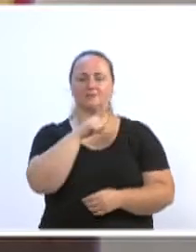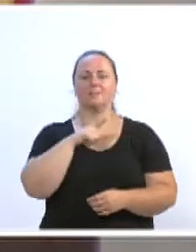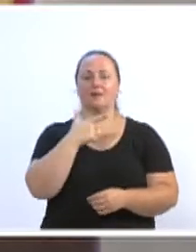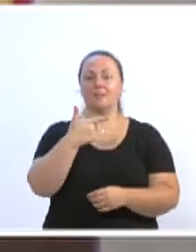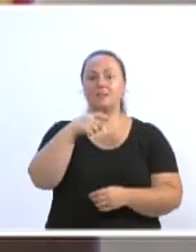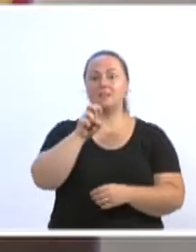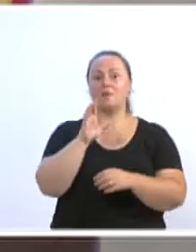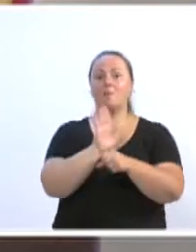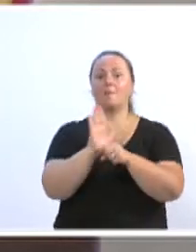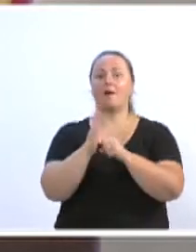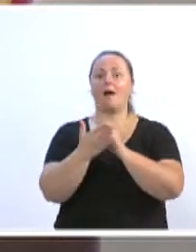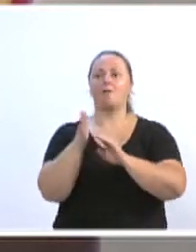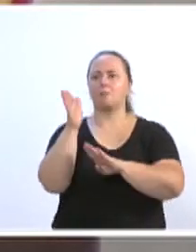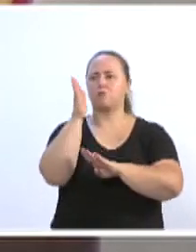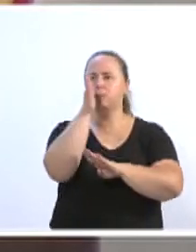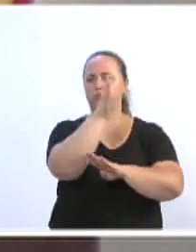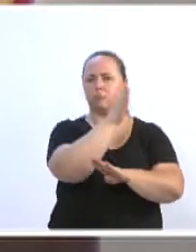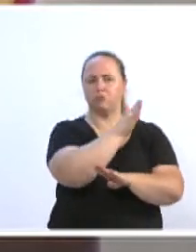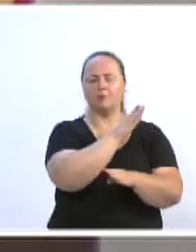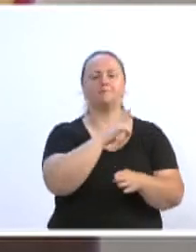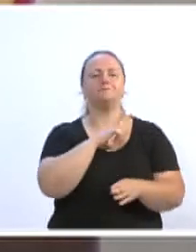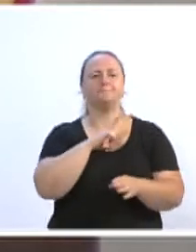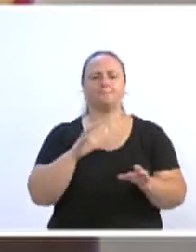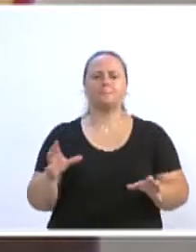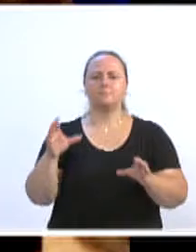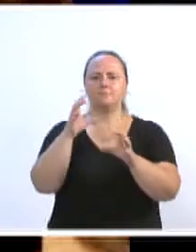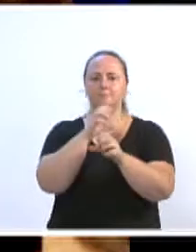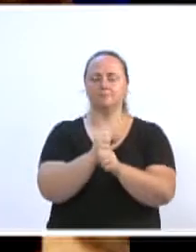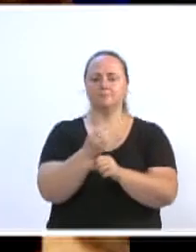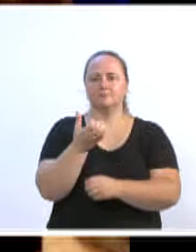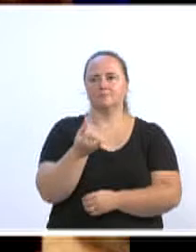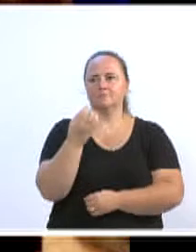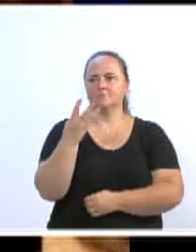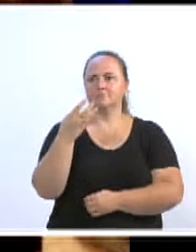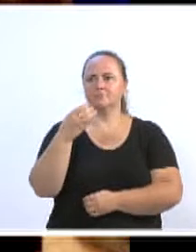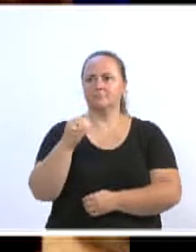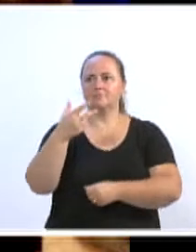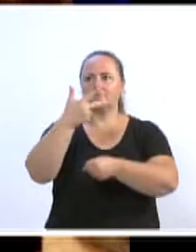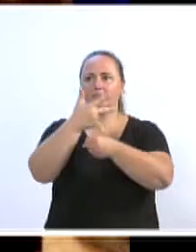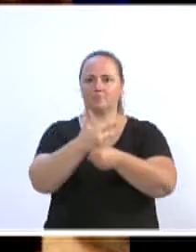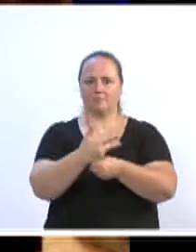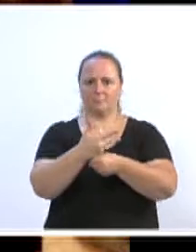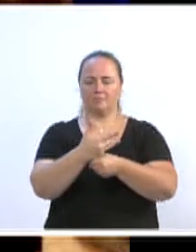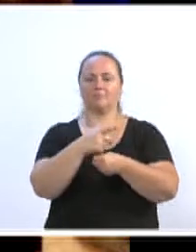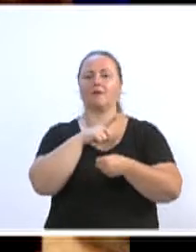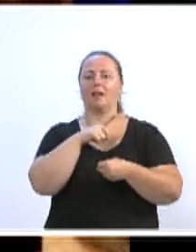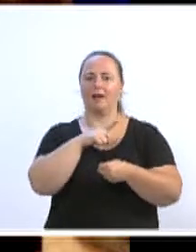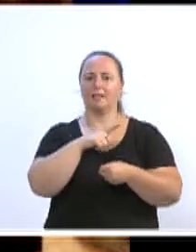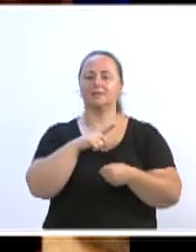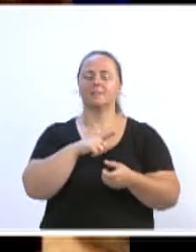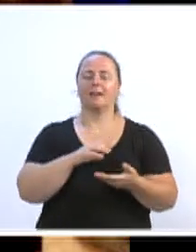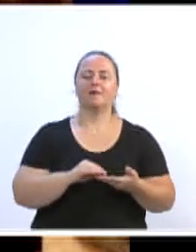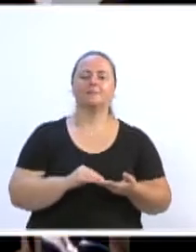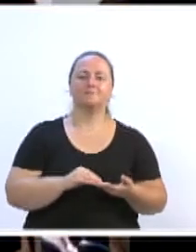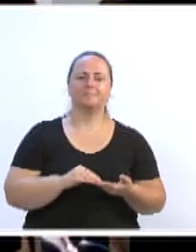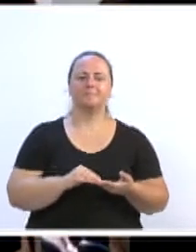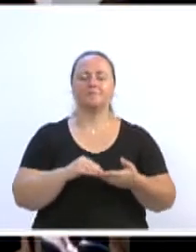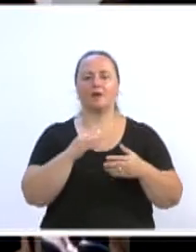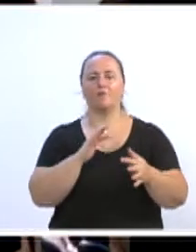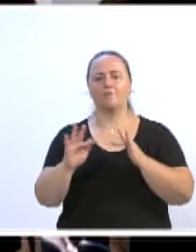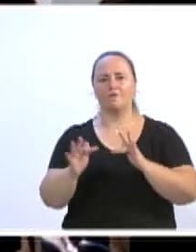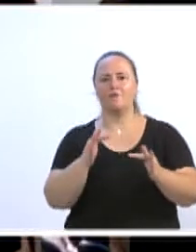da nossa cidade e cerca de 640 idosos participam das aulas de dança do Venture, Sênior, Folclórica,